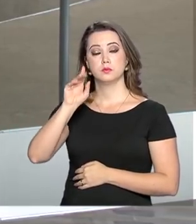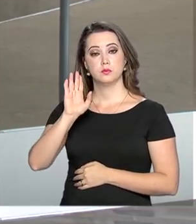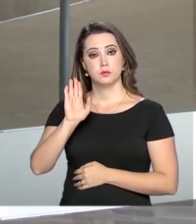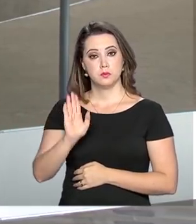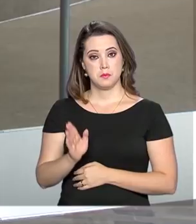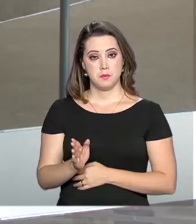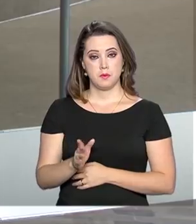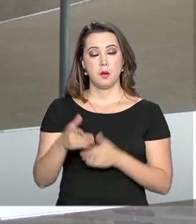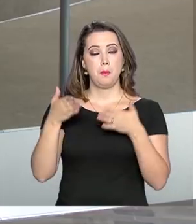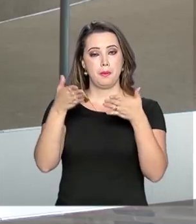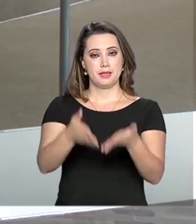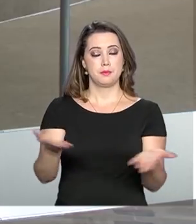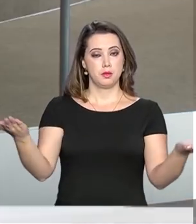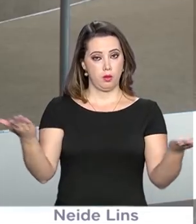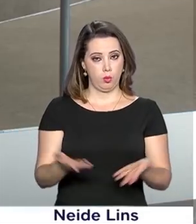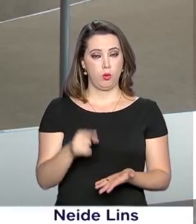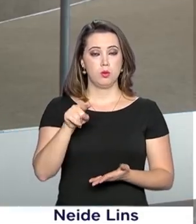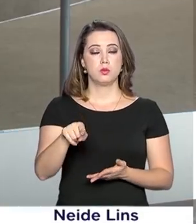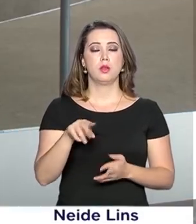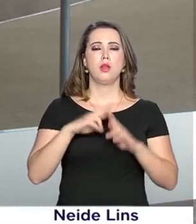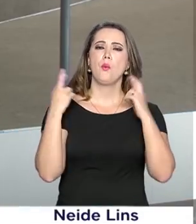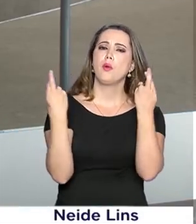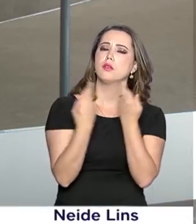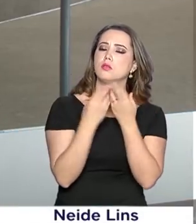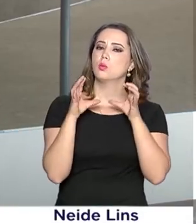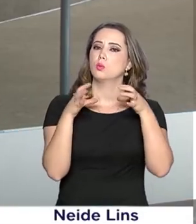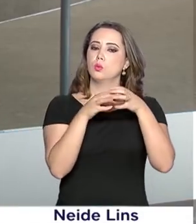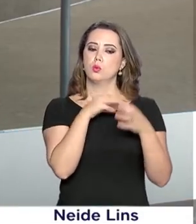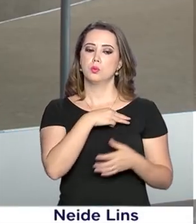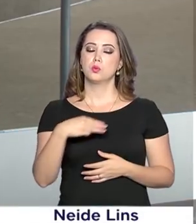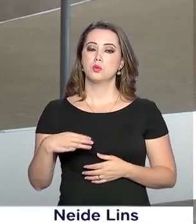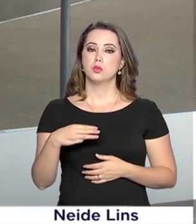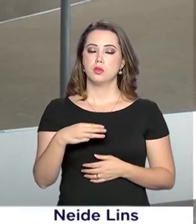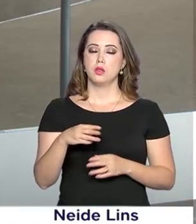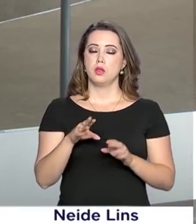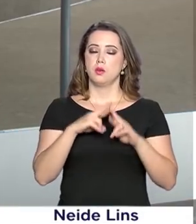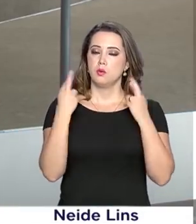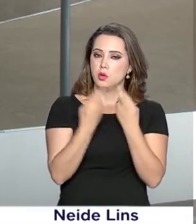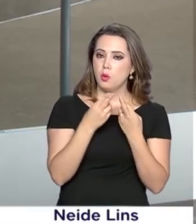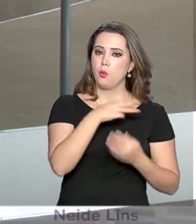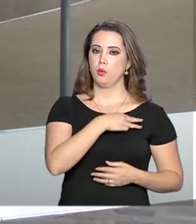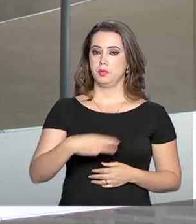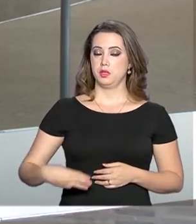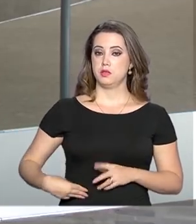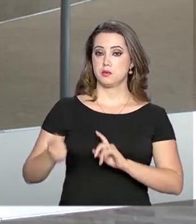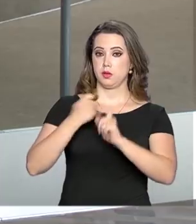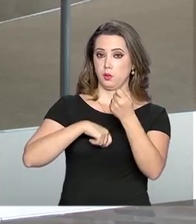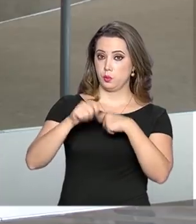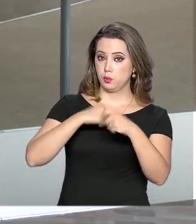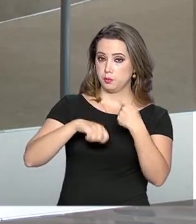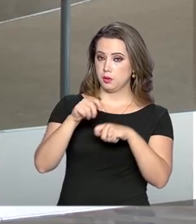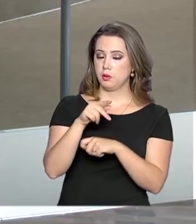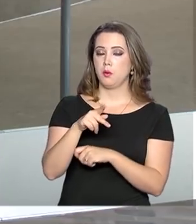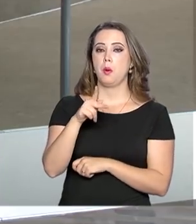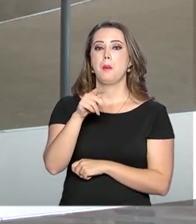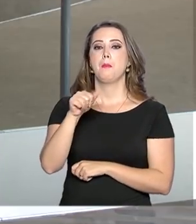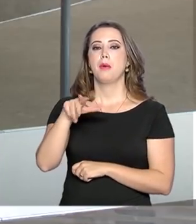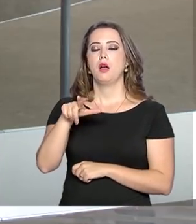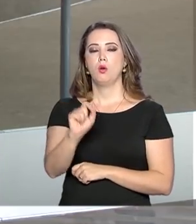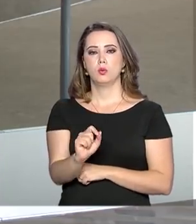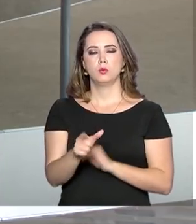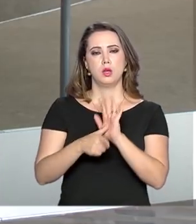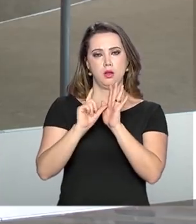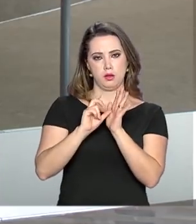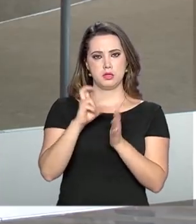Bolsonaro, participa neste momento de reunião com o ministro da Economia, Paulo Guedes. Mais cedo, às nove e meia, o presidente